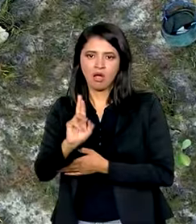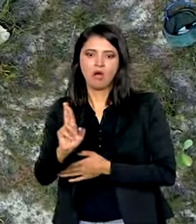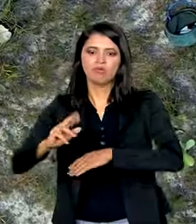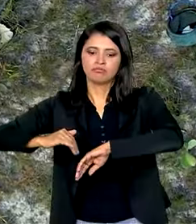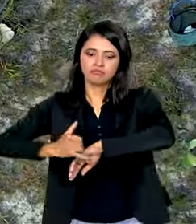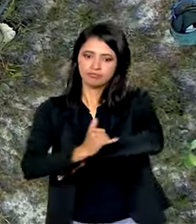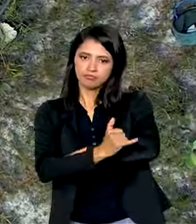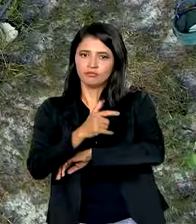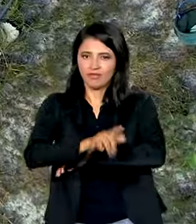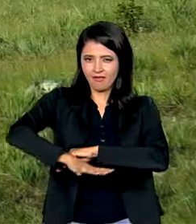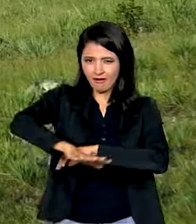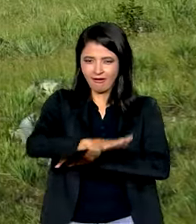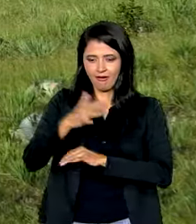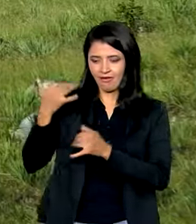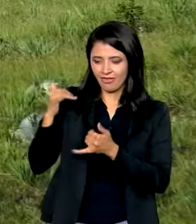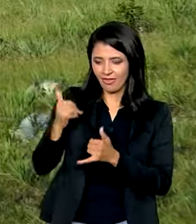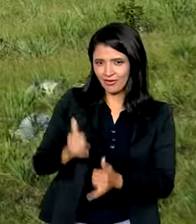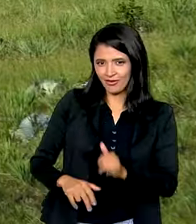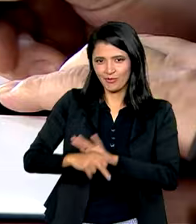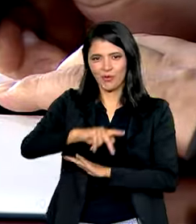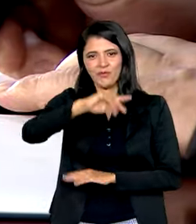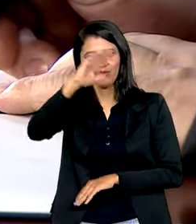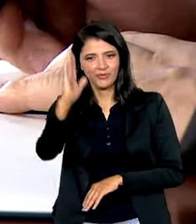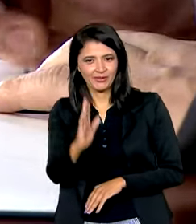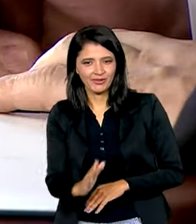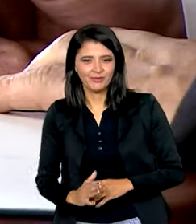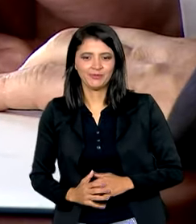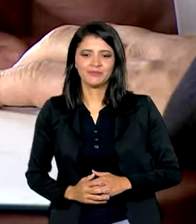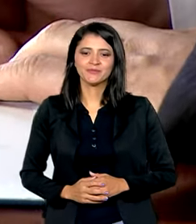infraestrutura no setor energético brasileiro.